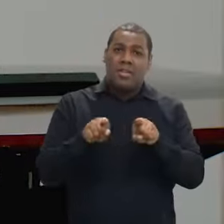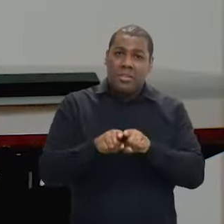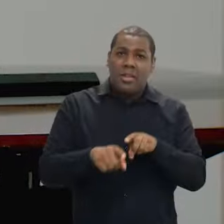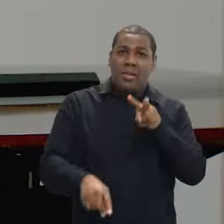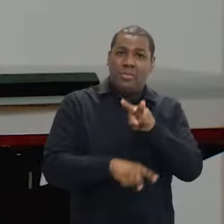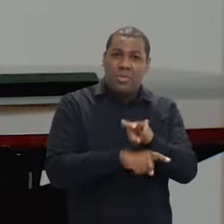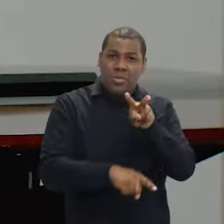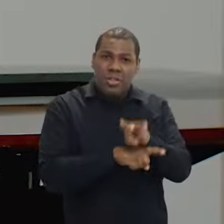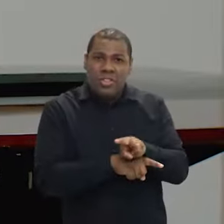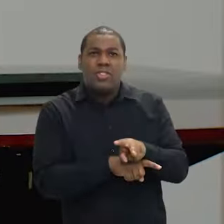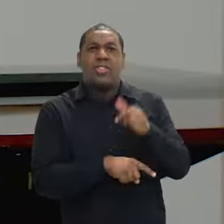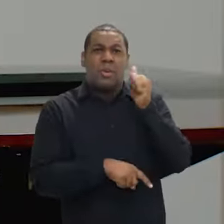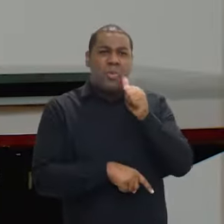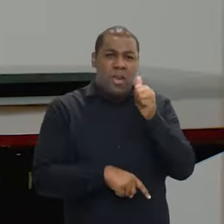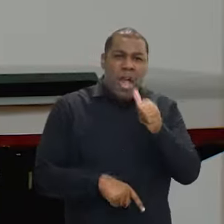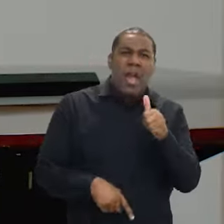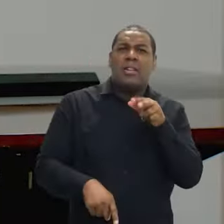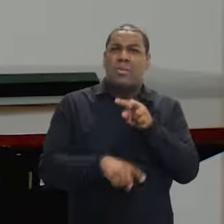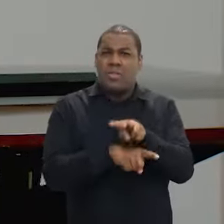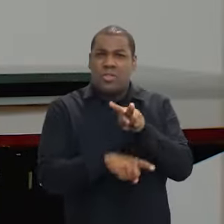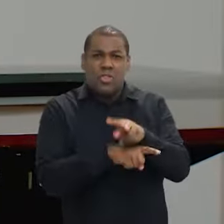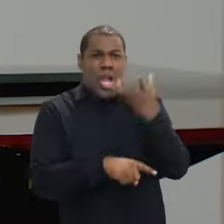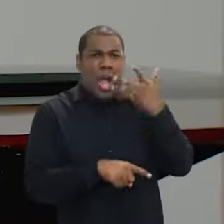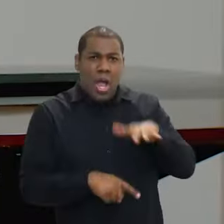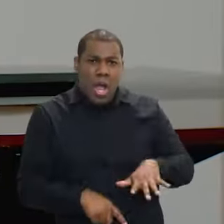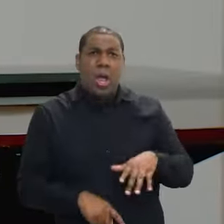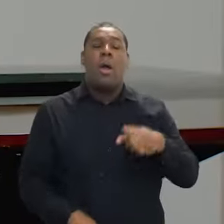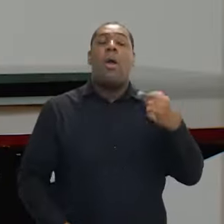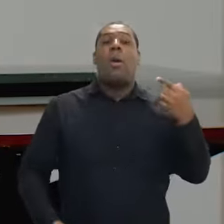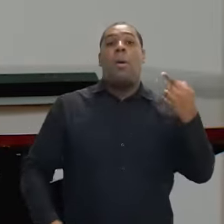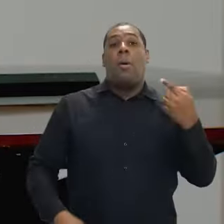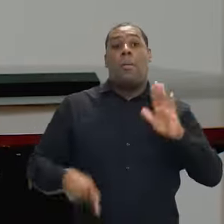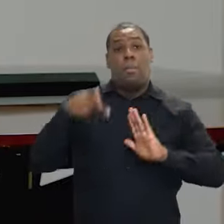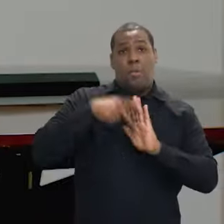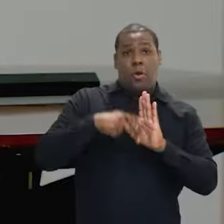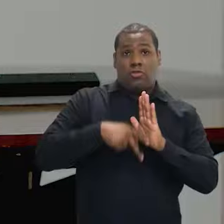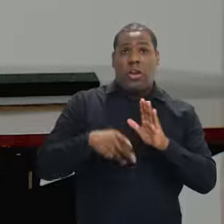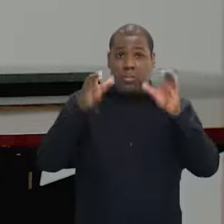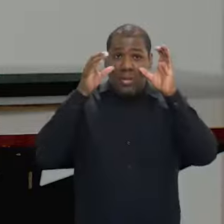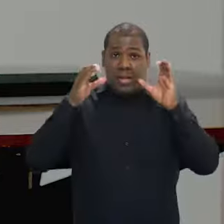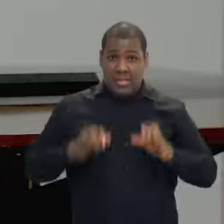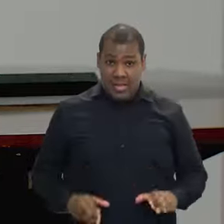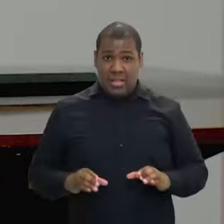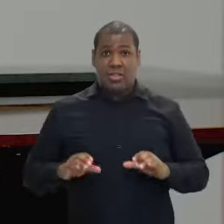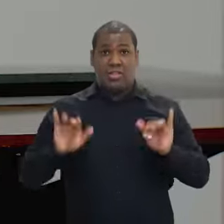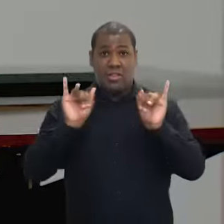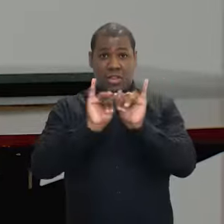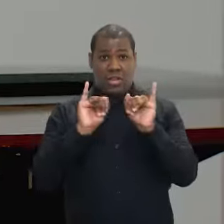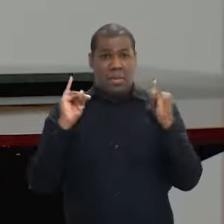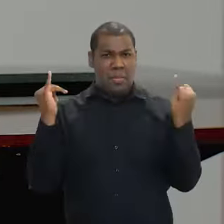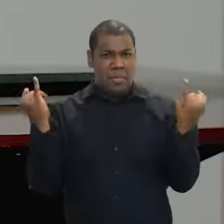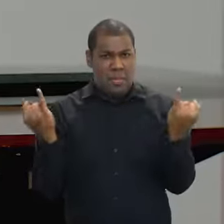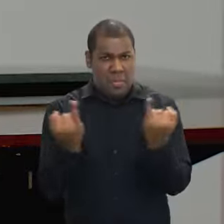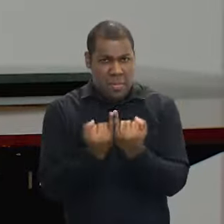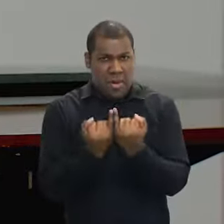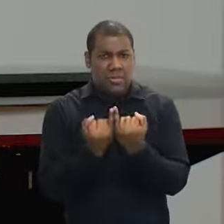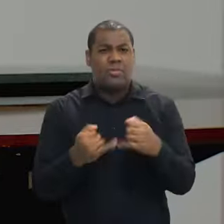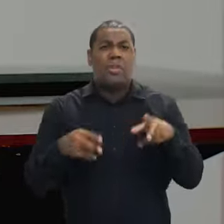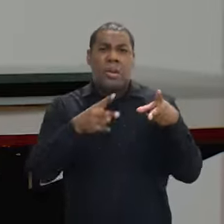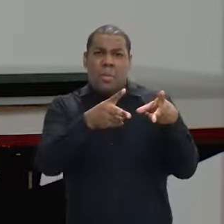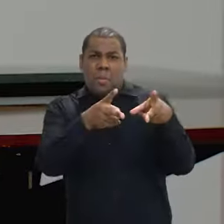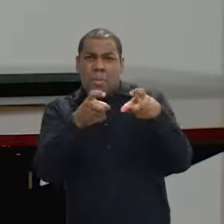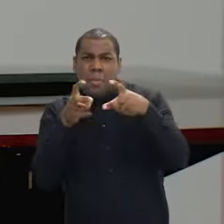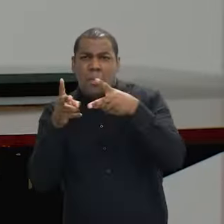crianças. Então, o que a gente fez com o programa Cidadania Marajó? Primeiro, a gente fez um grande diagnóstico para